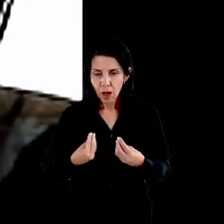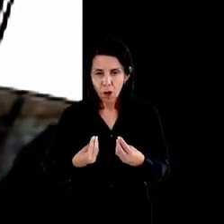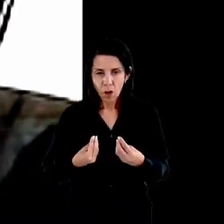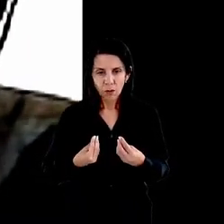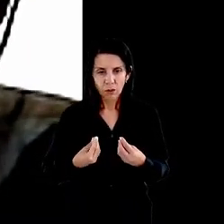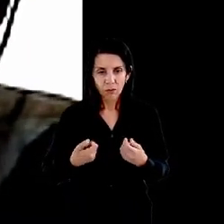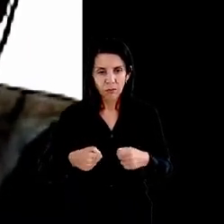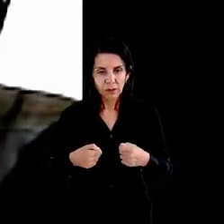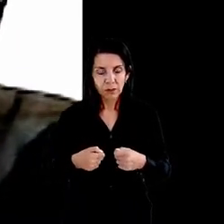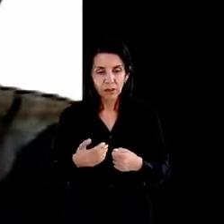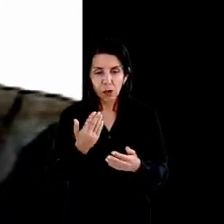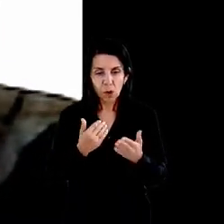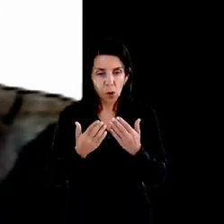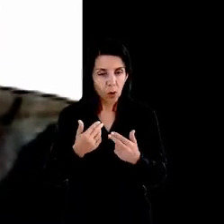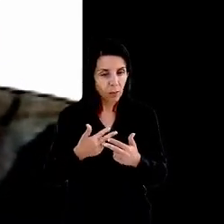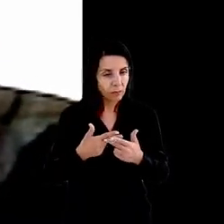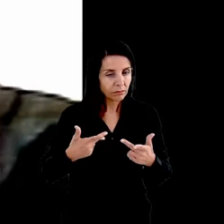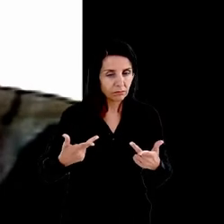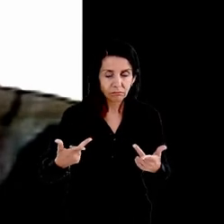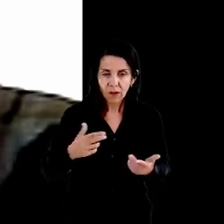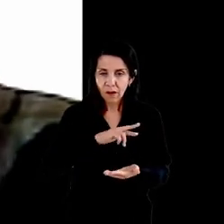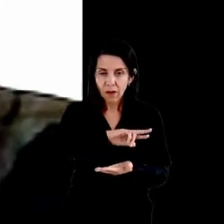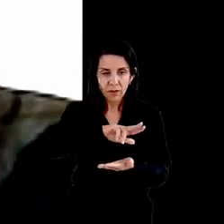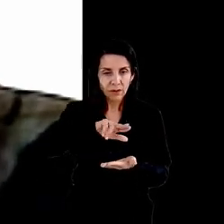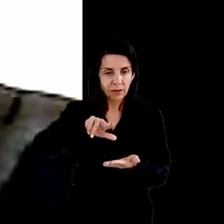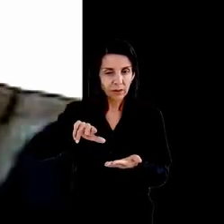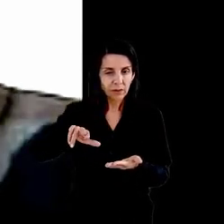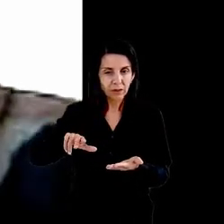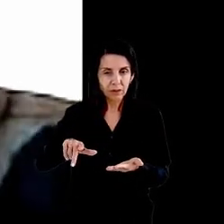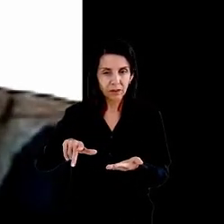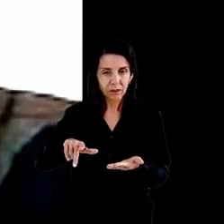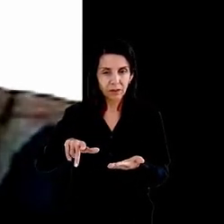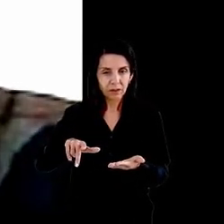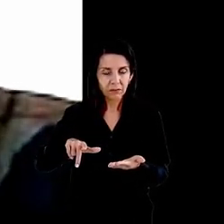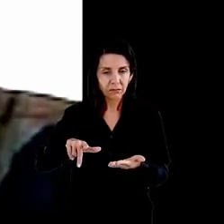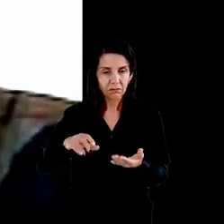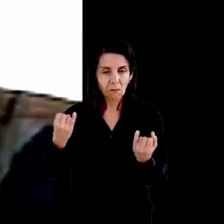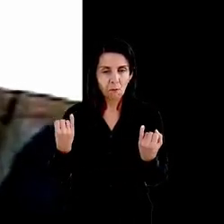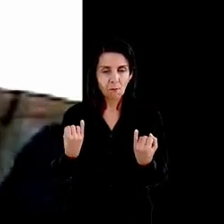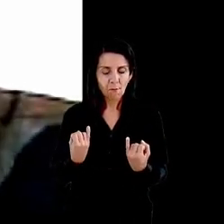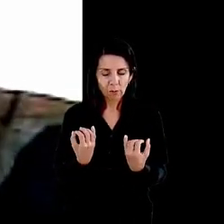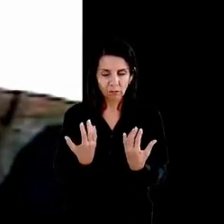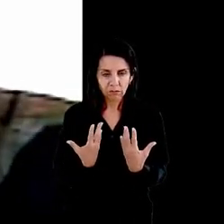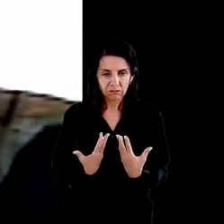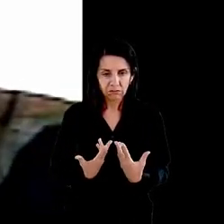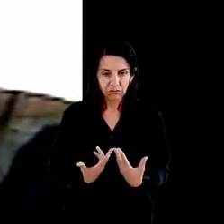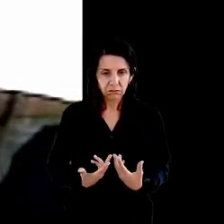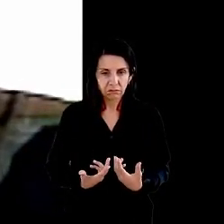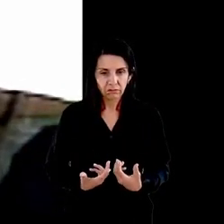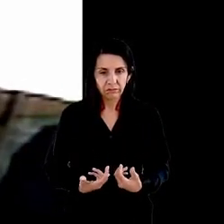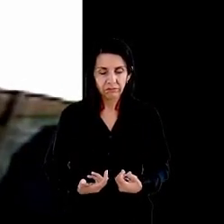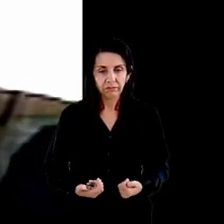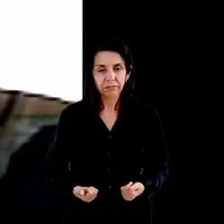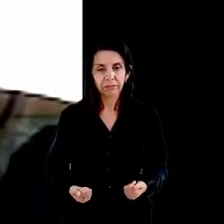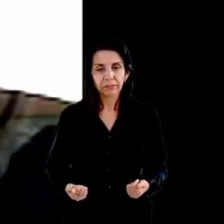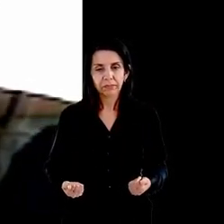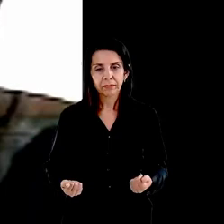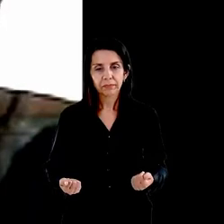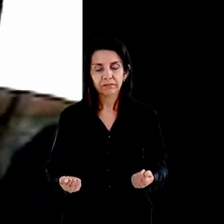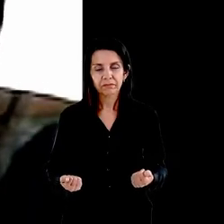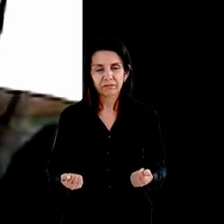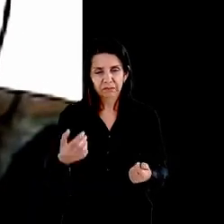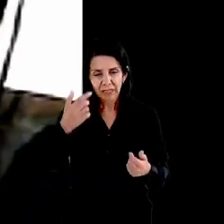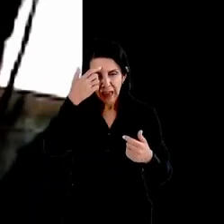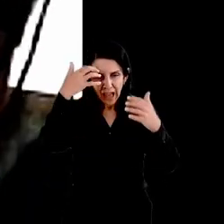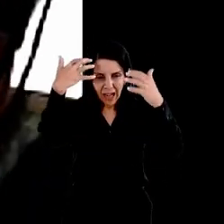gorduras o corpo busca suas reservas nos músculos até ficar peleoso com baixos índices de glicose o cérebro